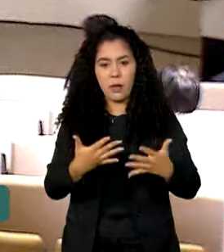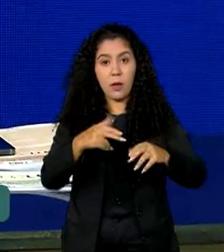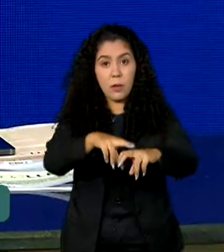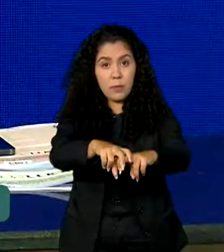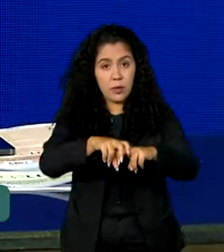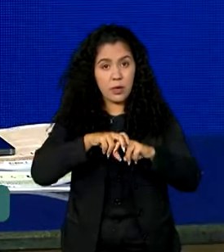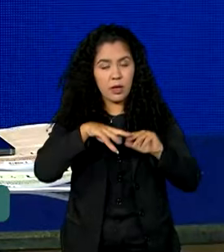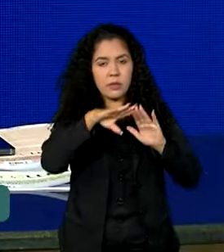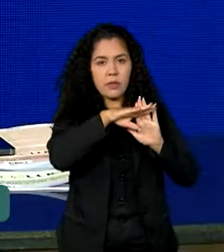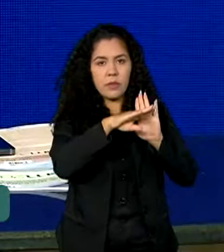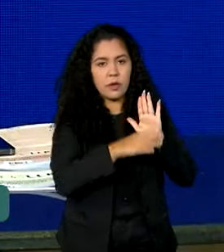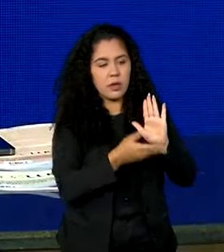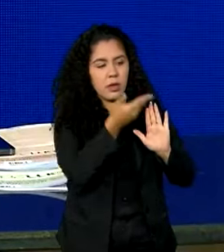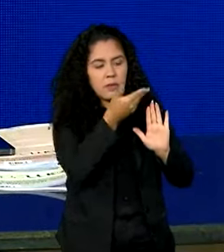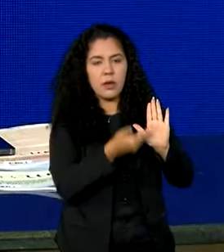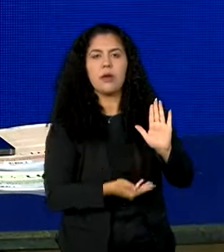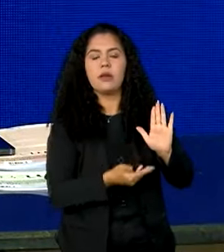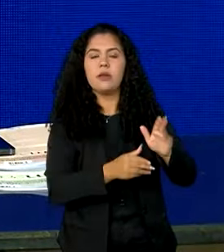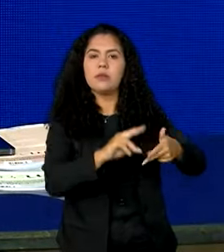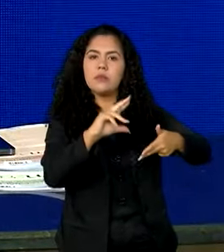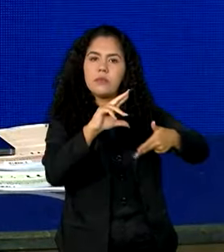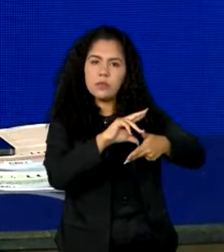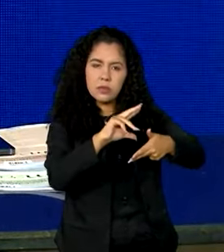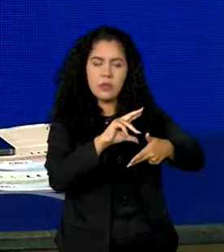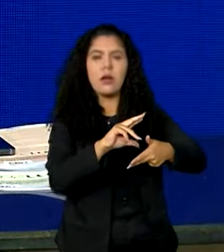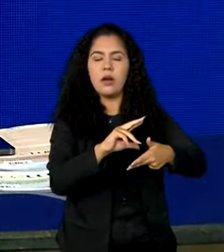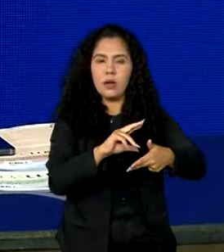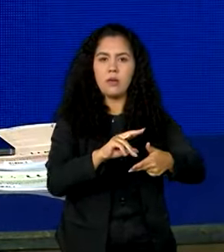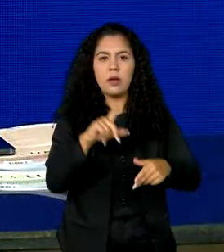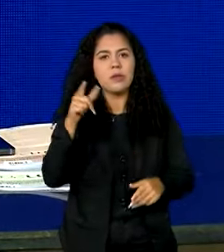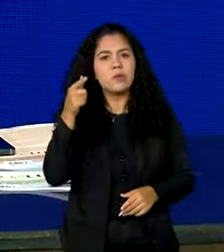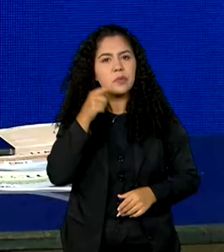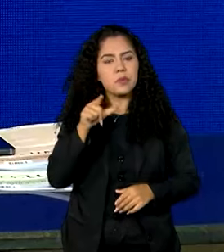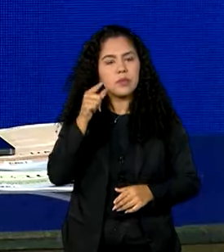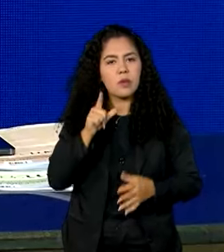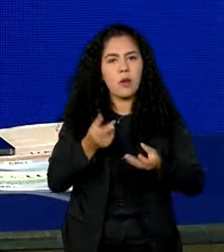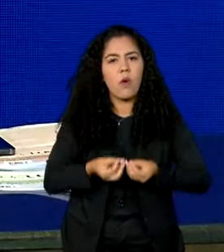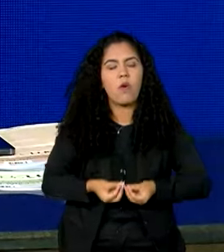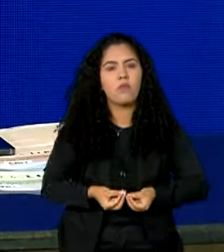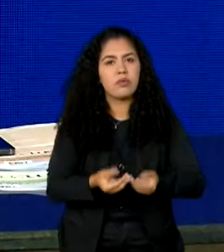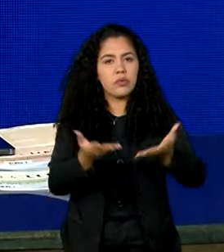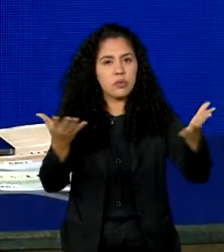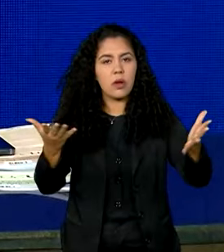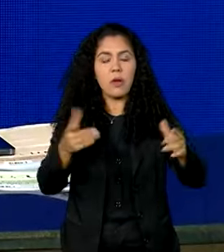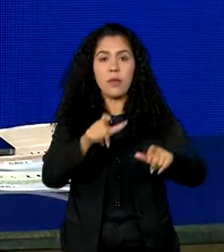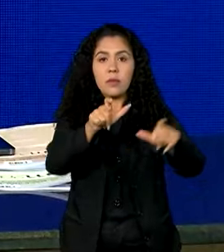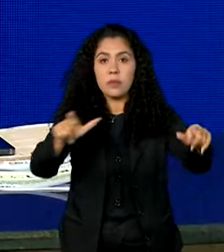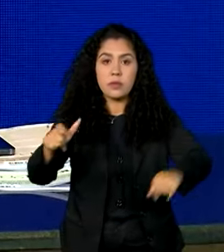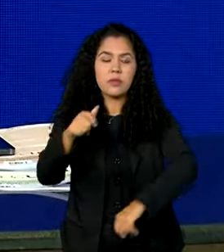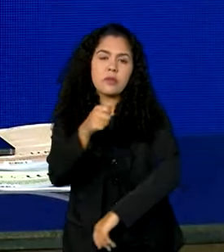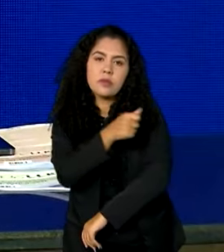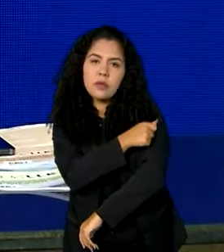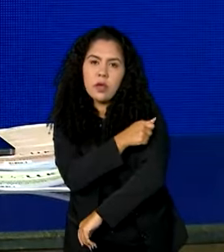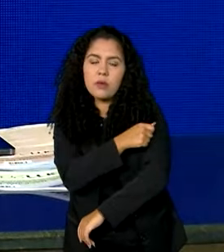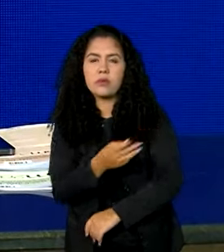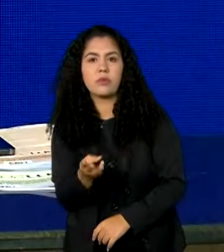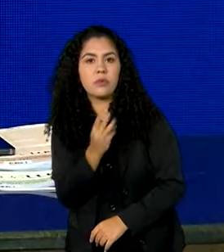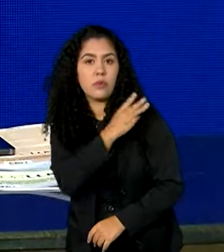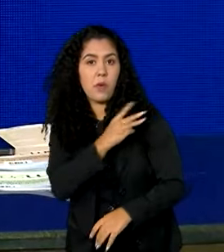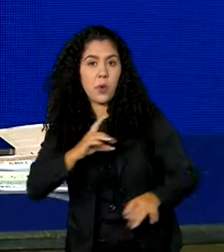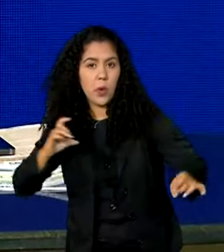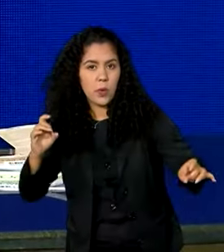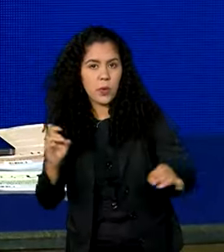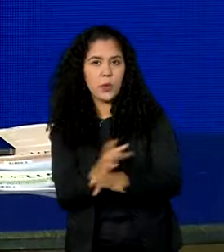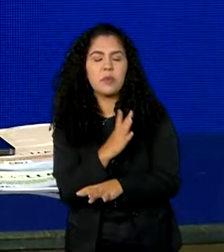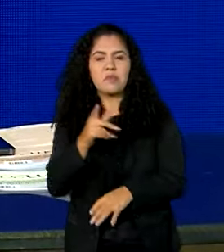Meia, nós ampliamos de 2023 para 2024 a participação de concluintes do ensino médio público inscrito